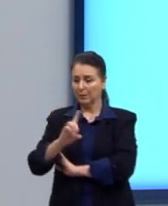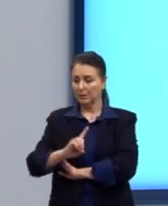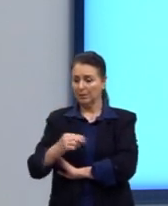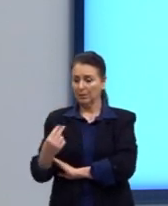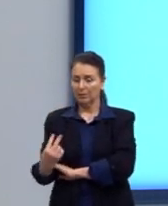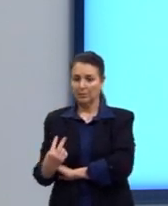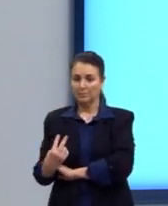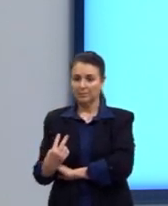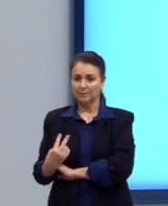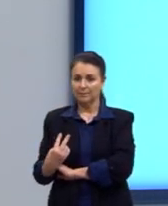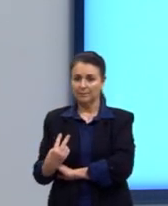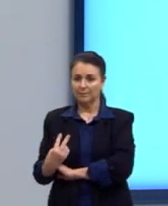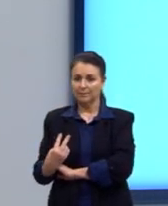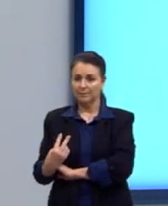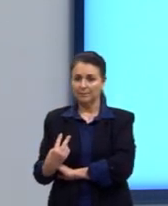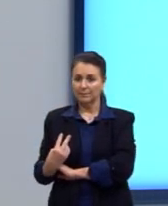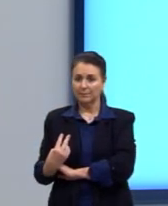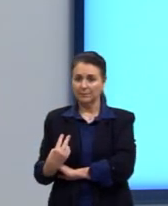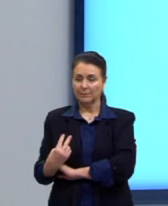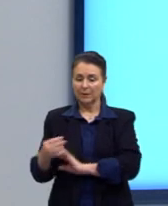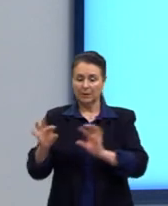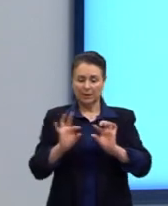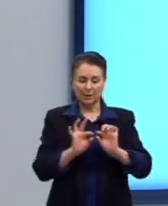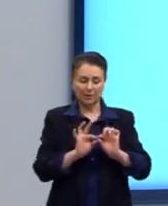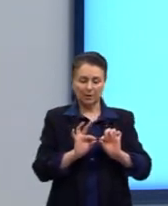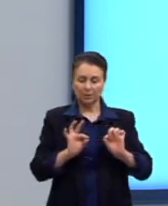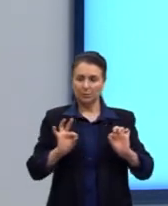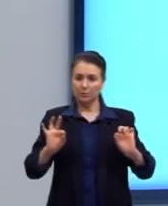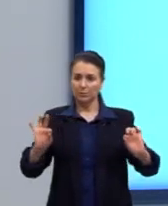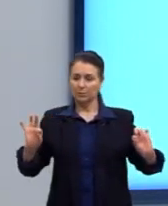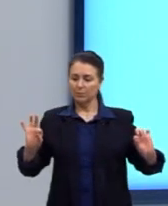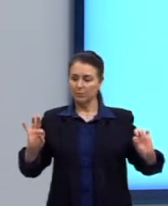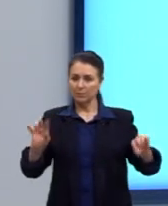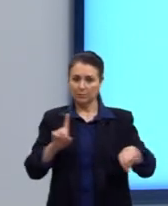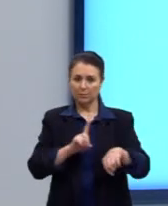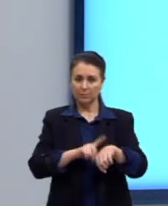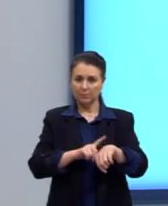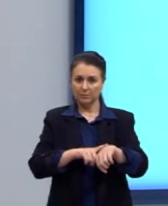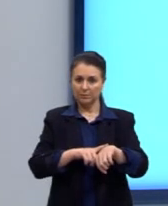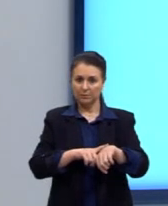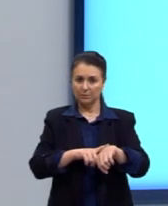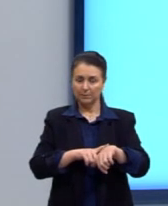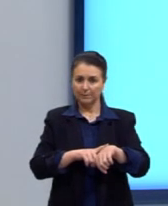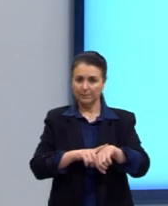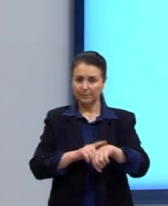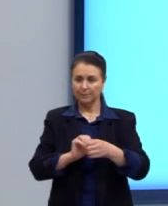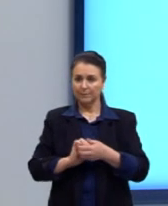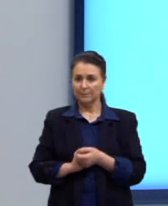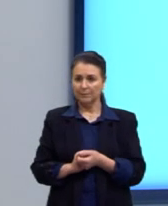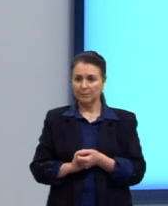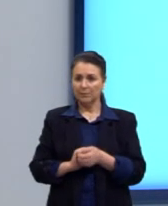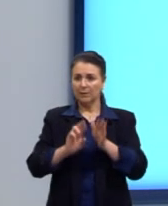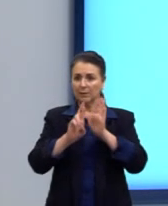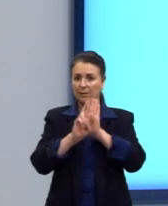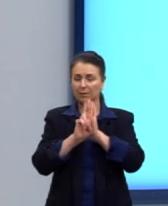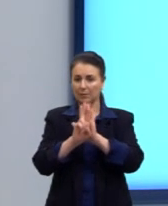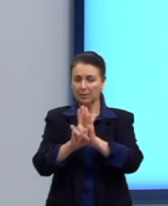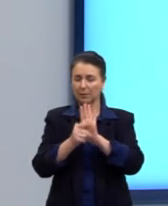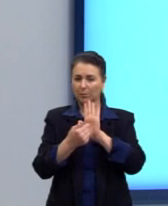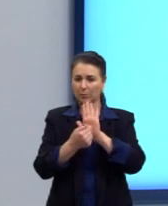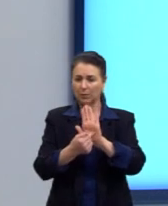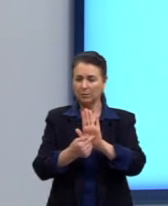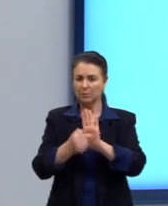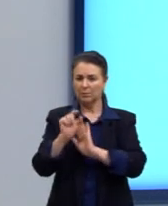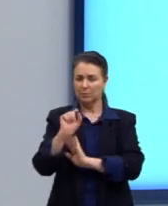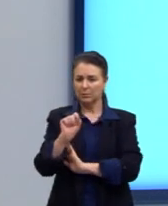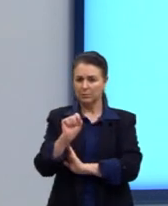D2. E aqui é a linha de tempo, que é tudo através de tempo. A representação indica que